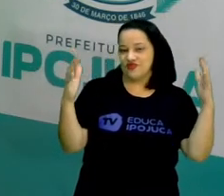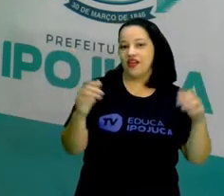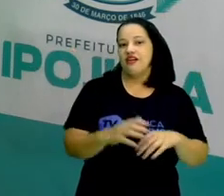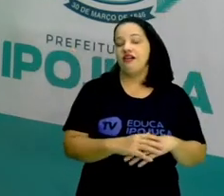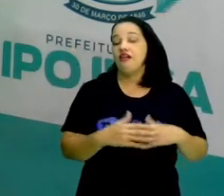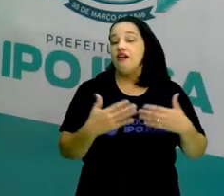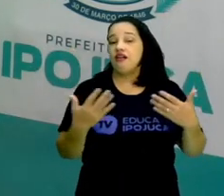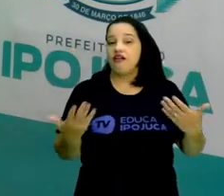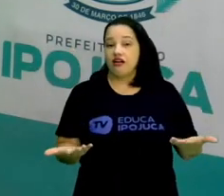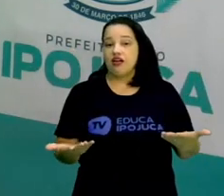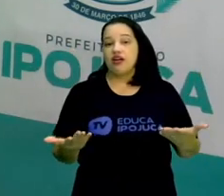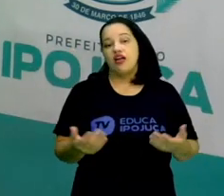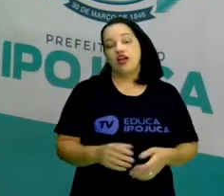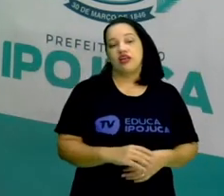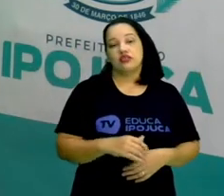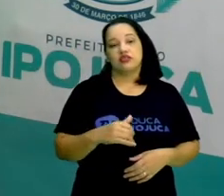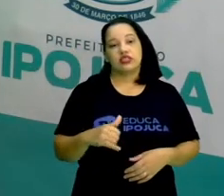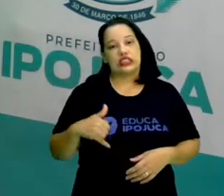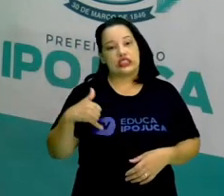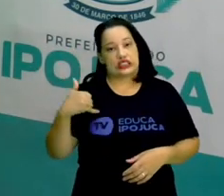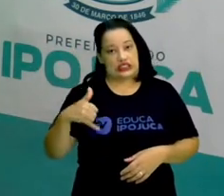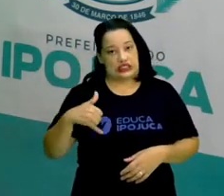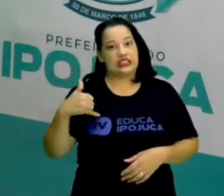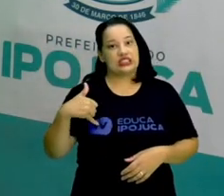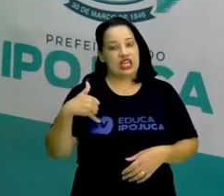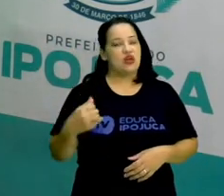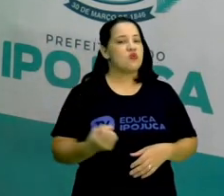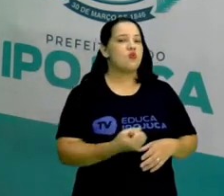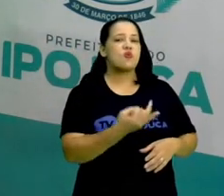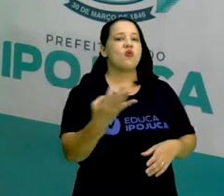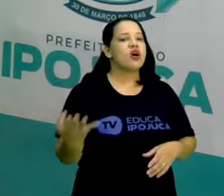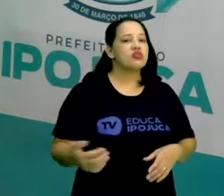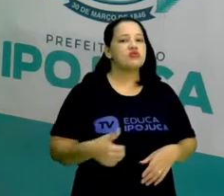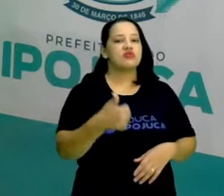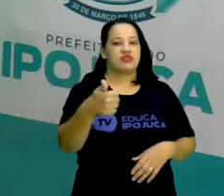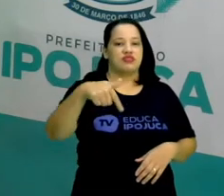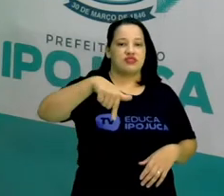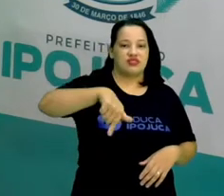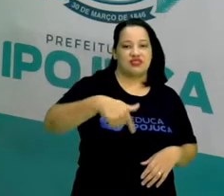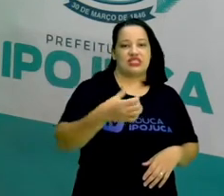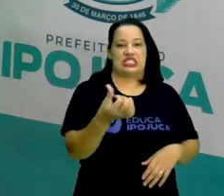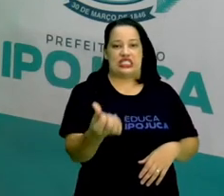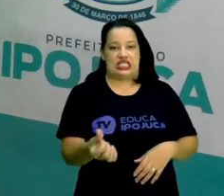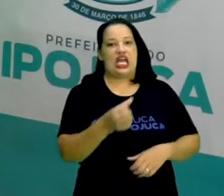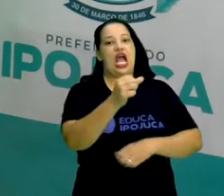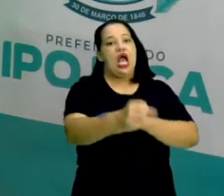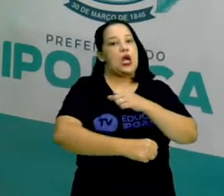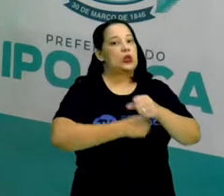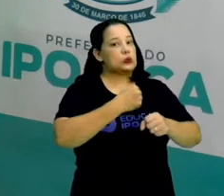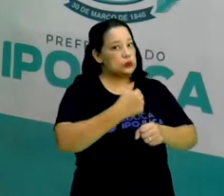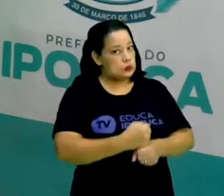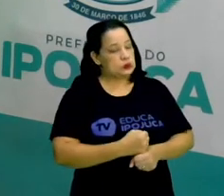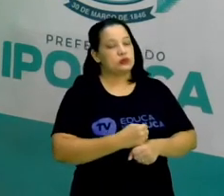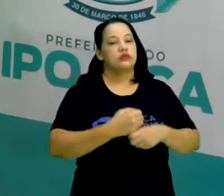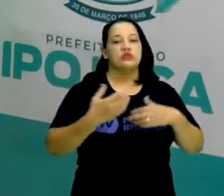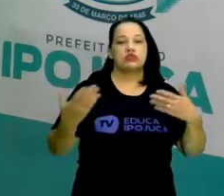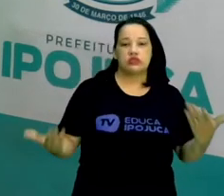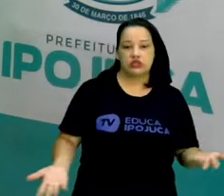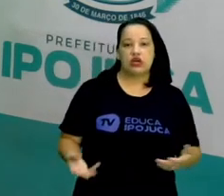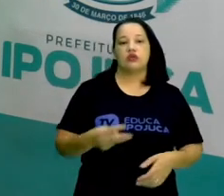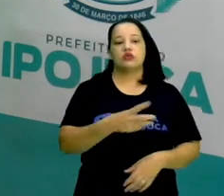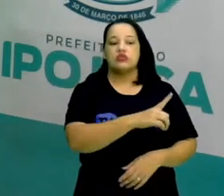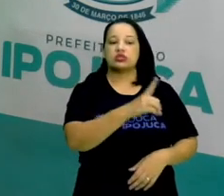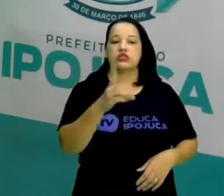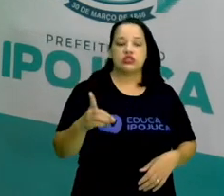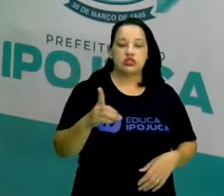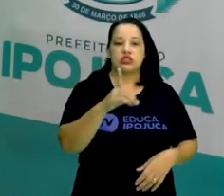município completa 176 anos. Portanto, agora, no nosso dia 30 de